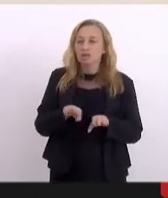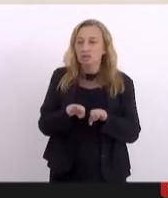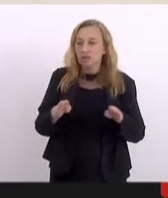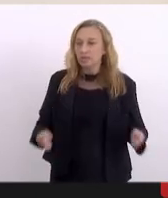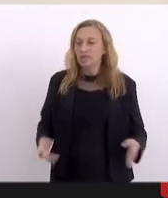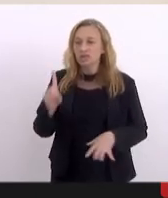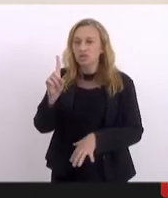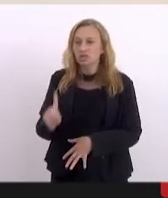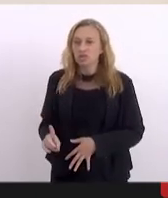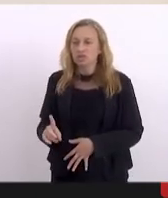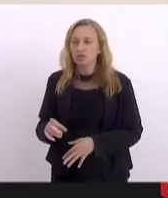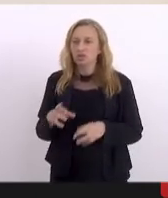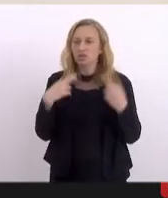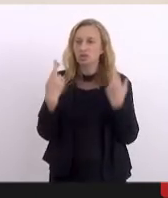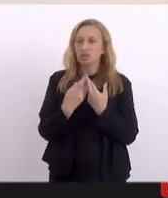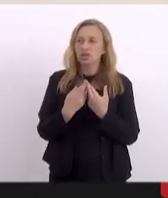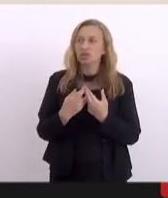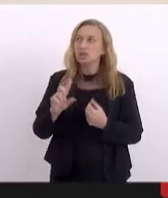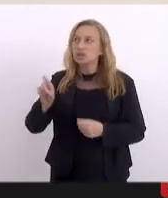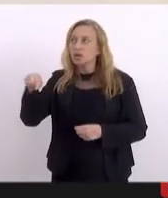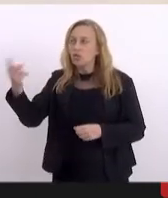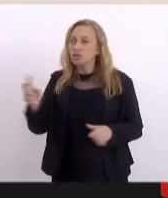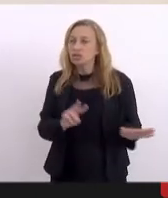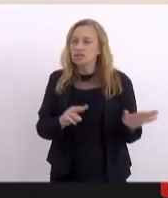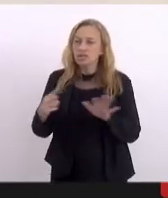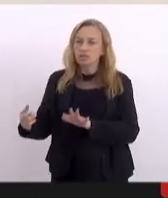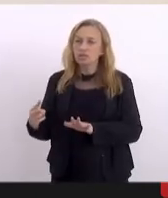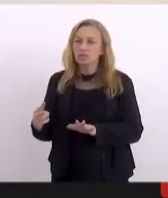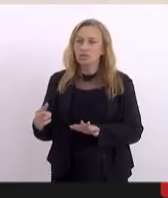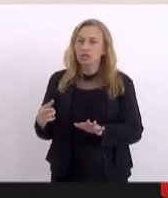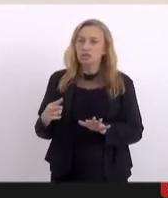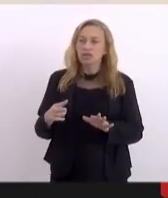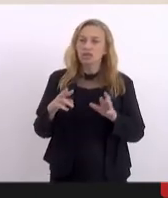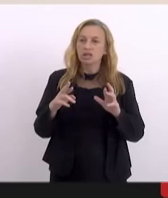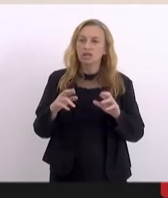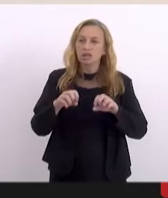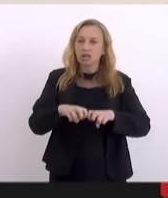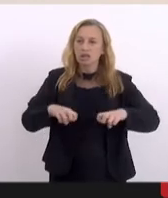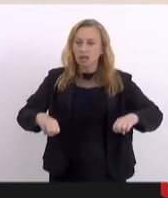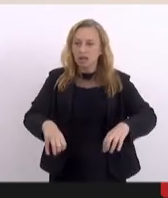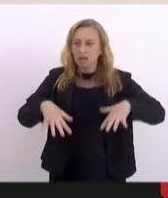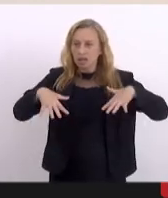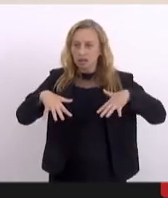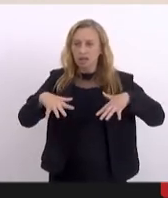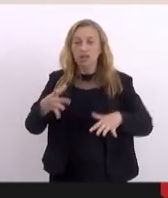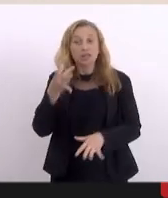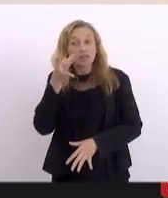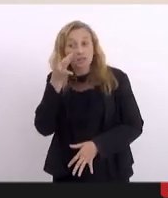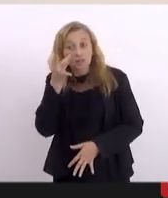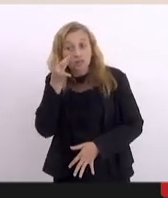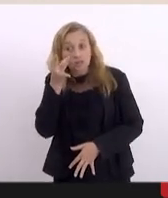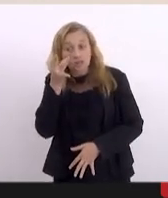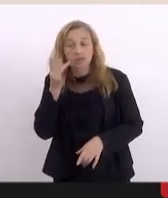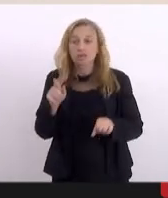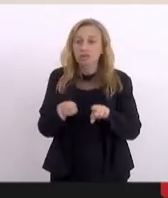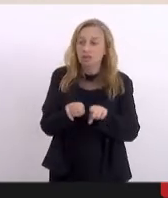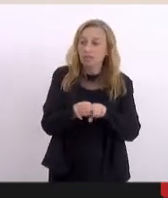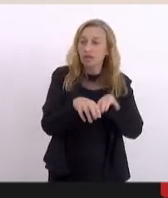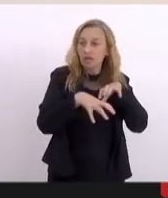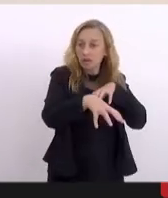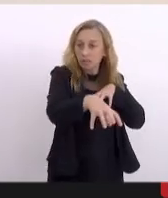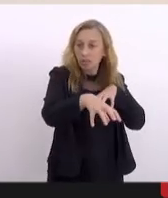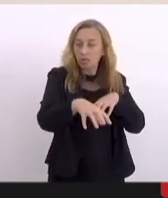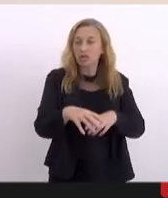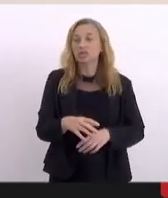a previsão é que na próxima semana as sessões sejam presencial e remota, ou seja,